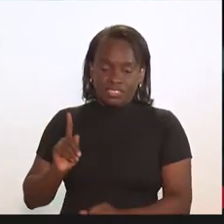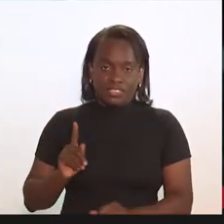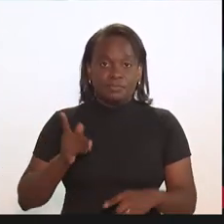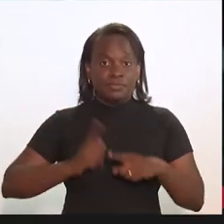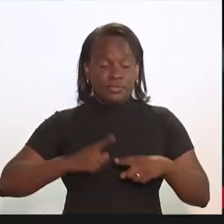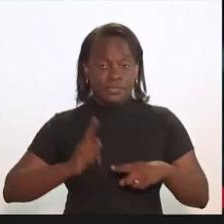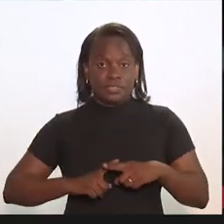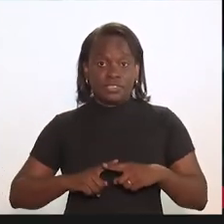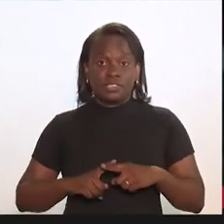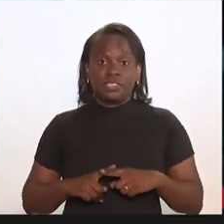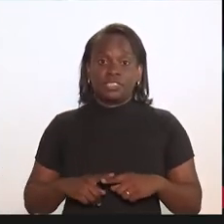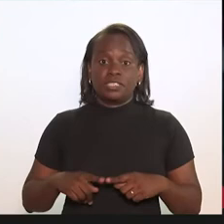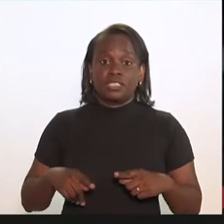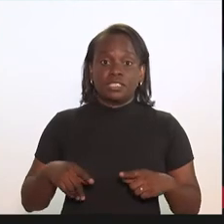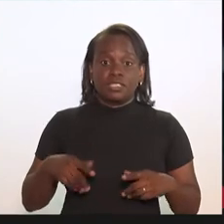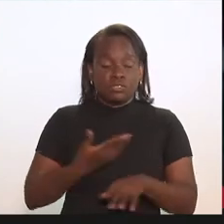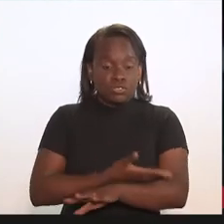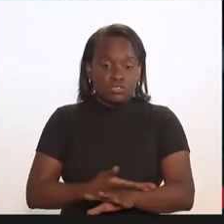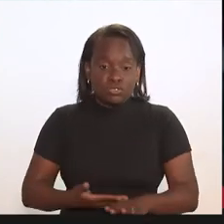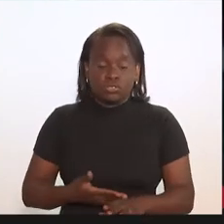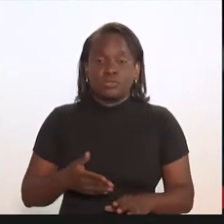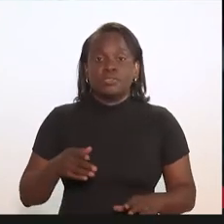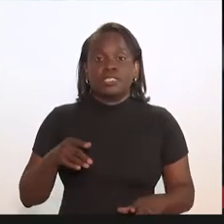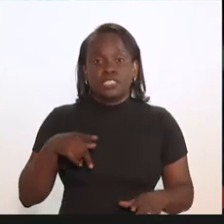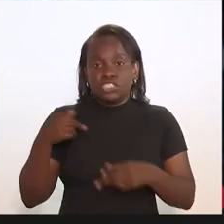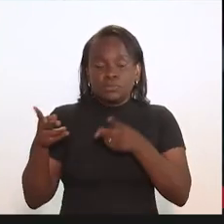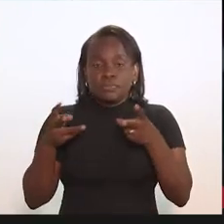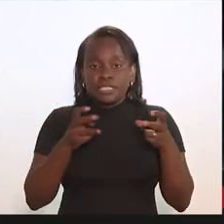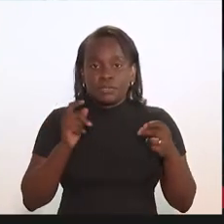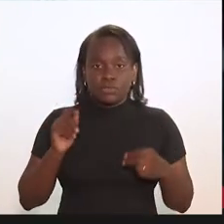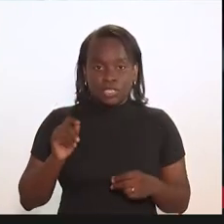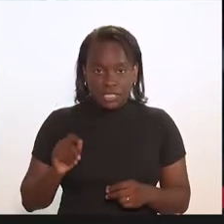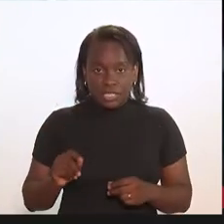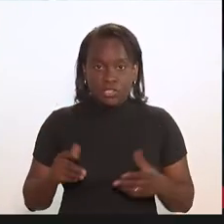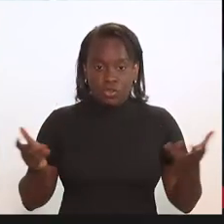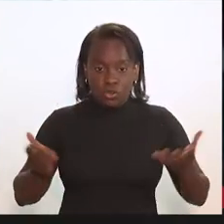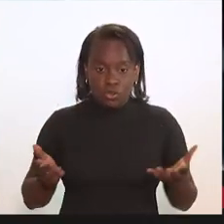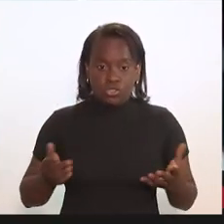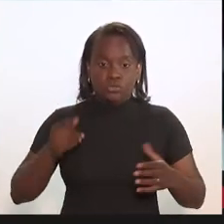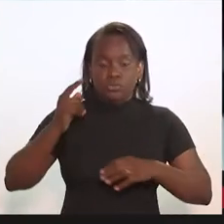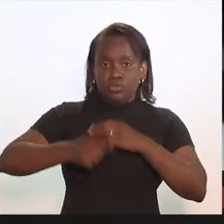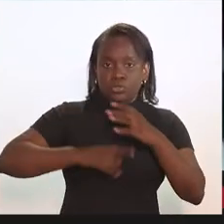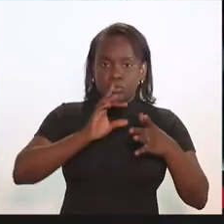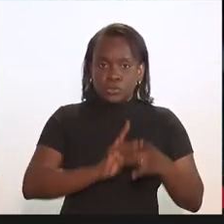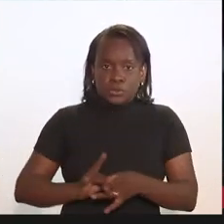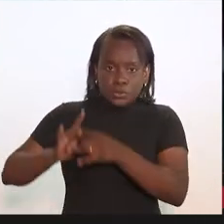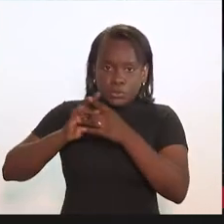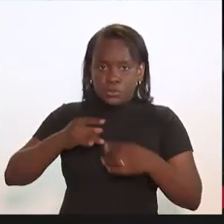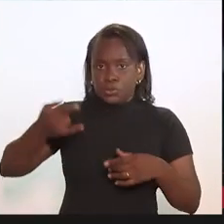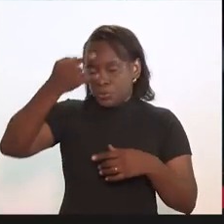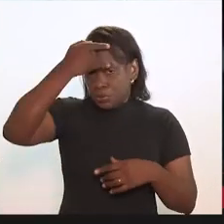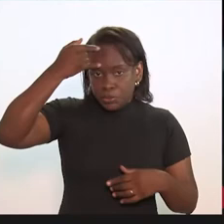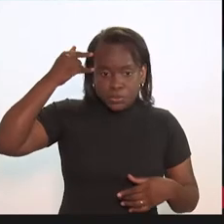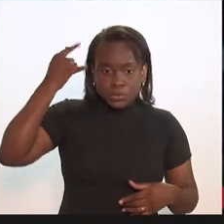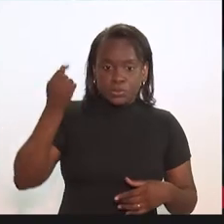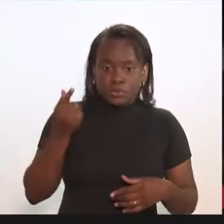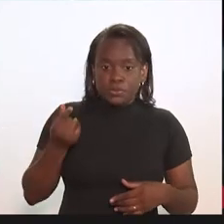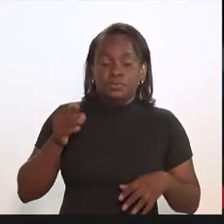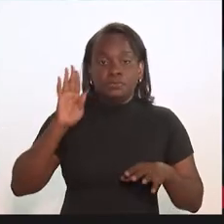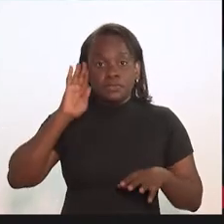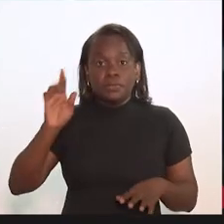embora, porque, normalmente, o Ocelio, o que a gente percebe hoje nesse mundo global capitalista,